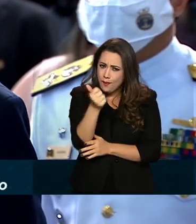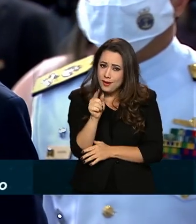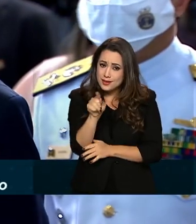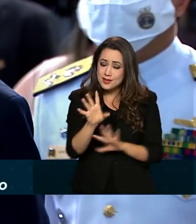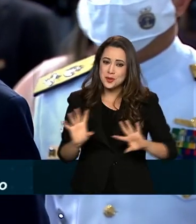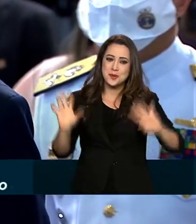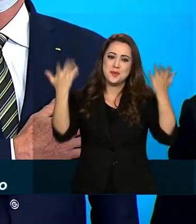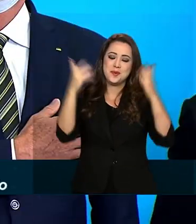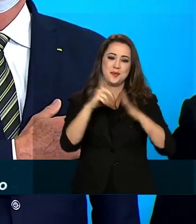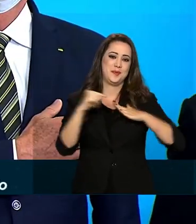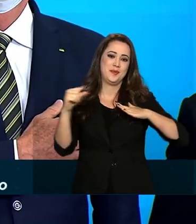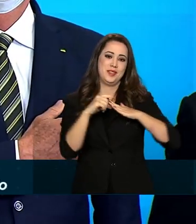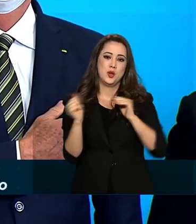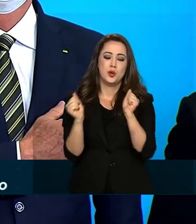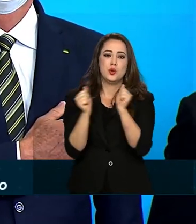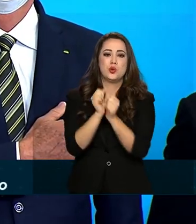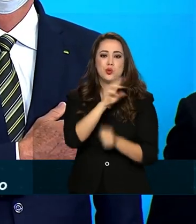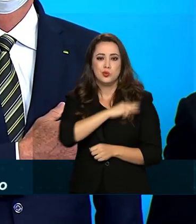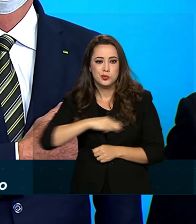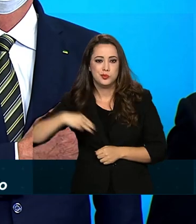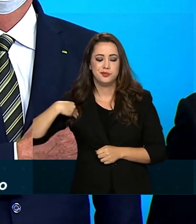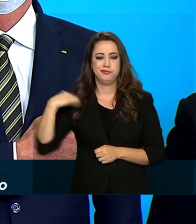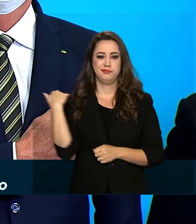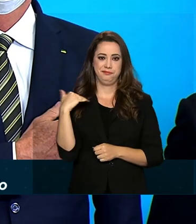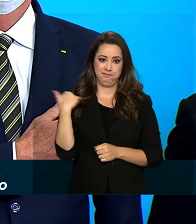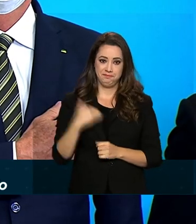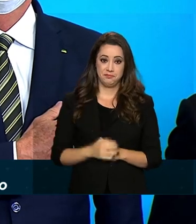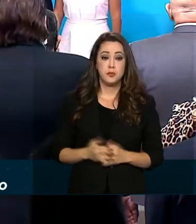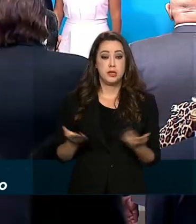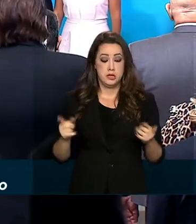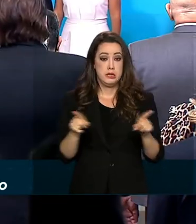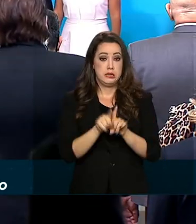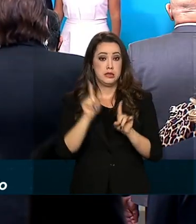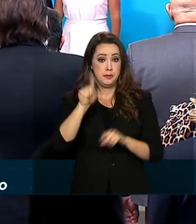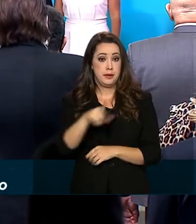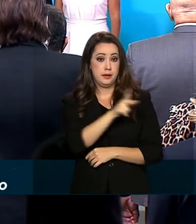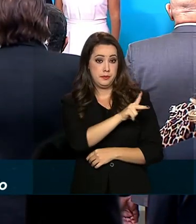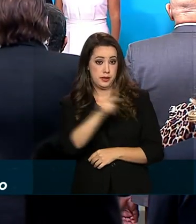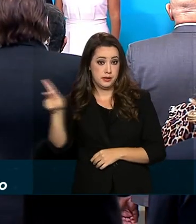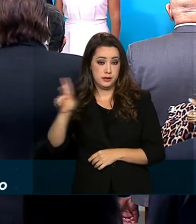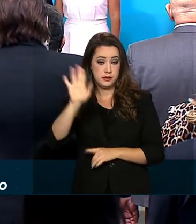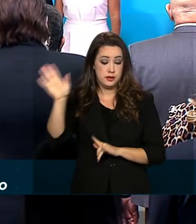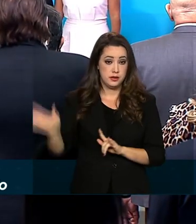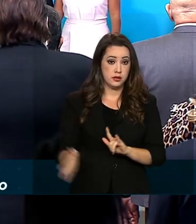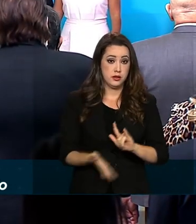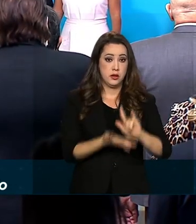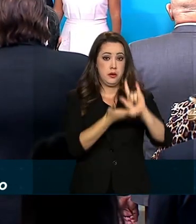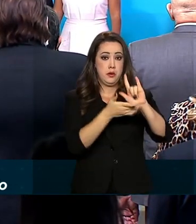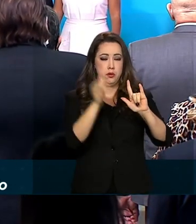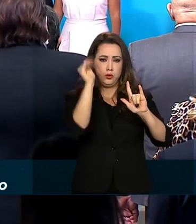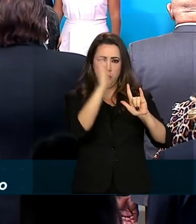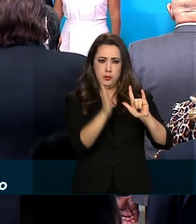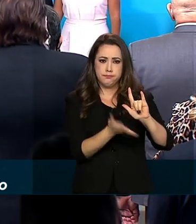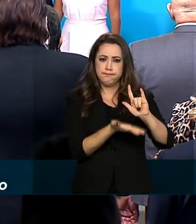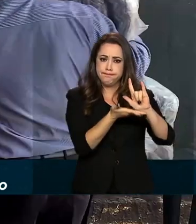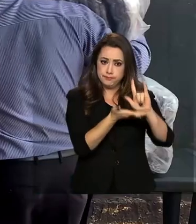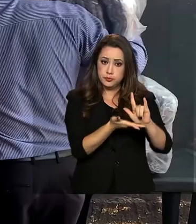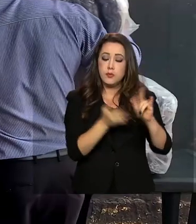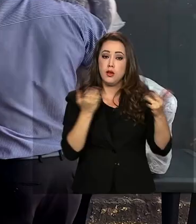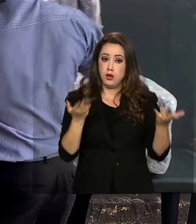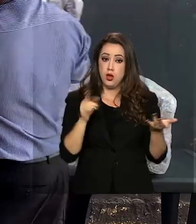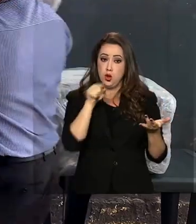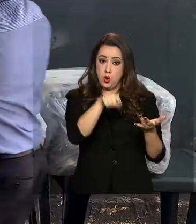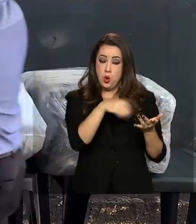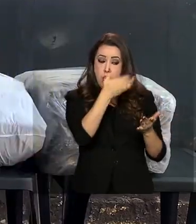no Palácio do Planalto, ao lado da Primeira-Dama Michele Bolsonaro, que também é presidente do Conselho do Pátria Voluntária. O